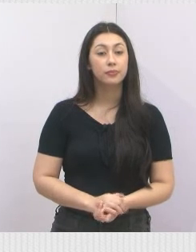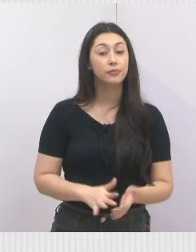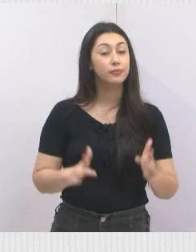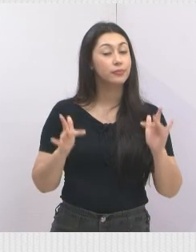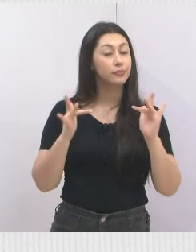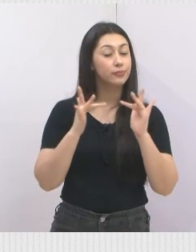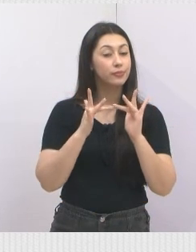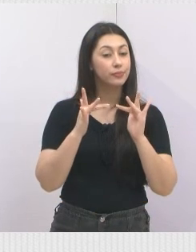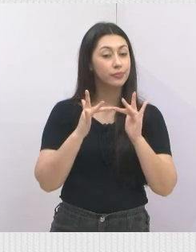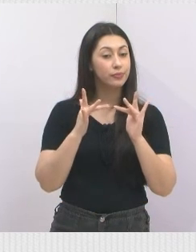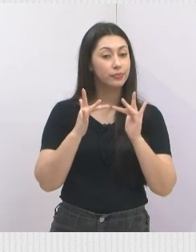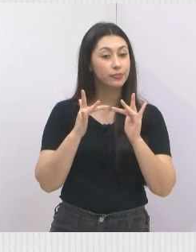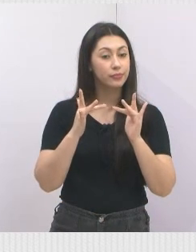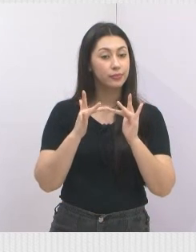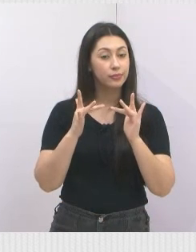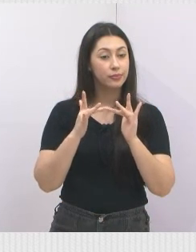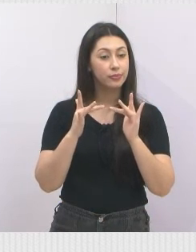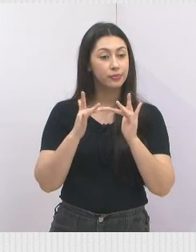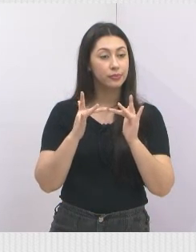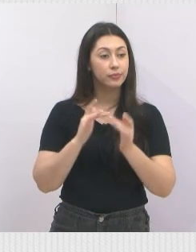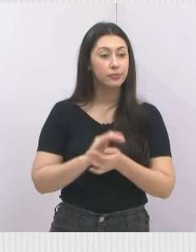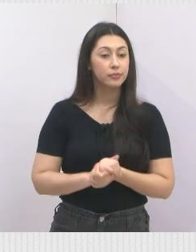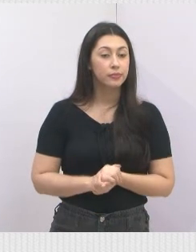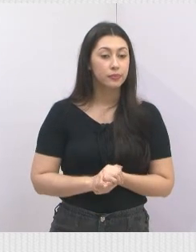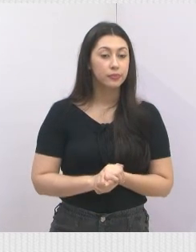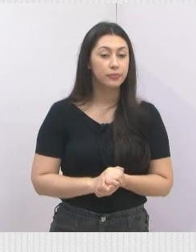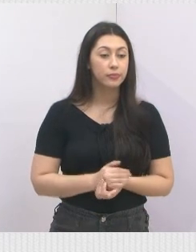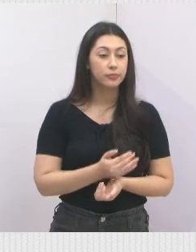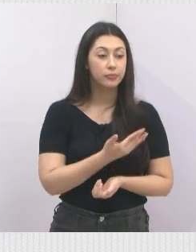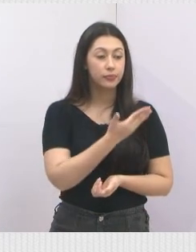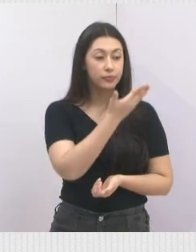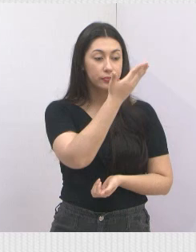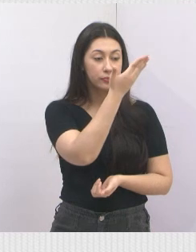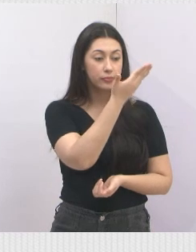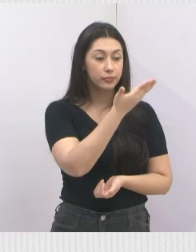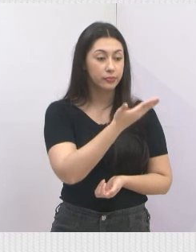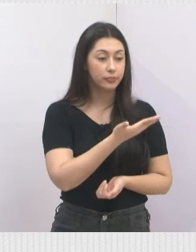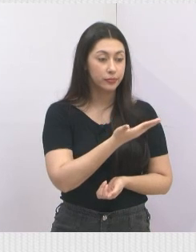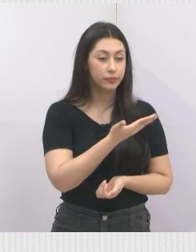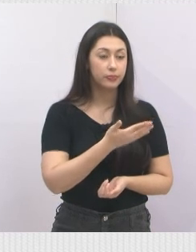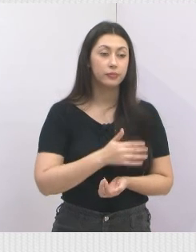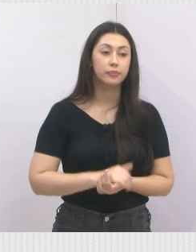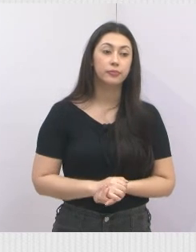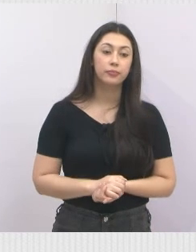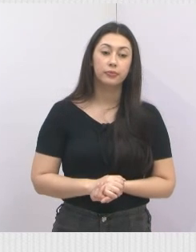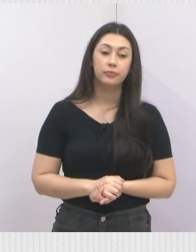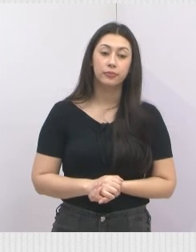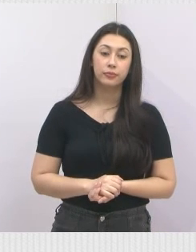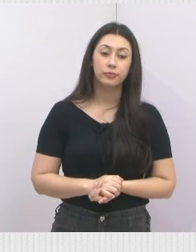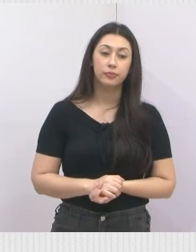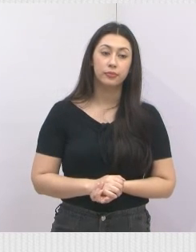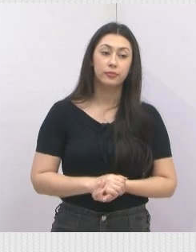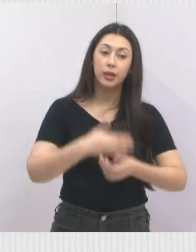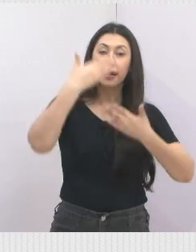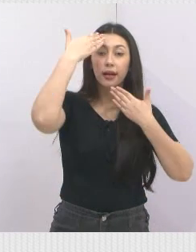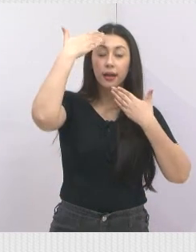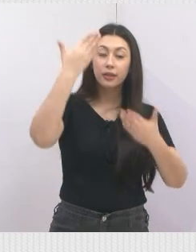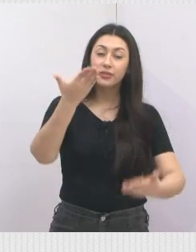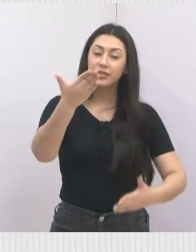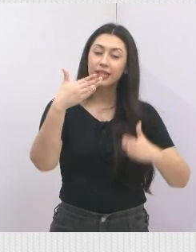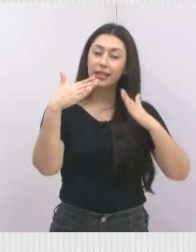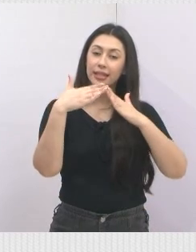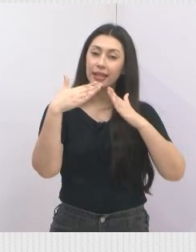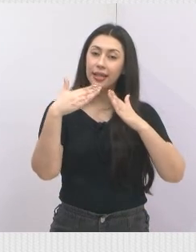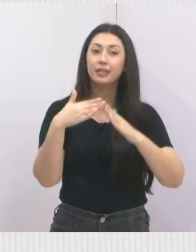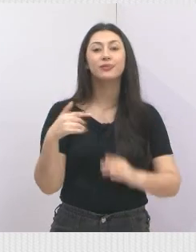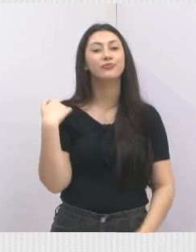Nossos contatos, só para terminar, Edgar. Nossos contatos estão aí. Agradecer a você que está em